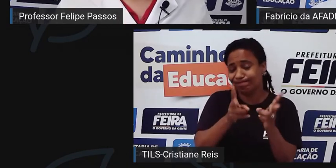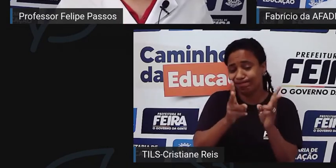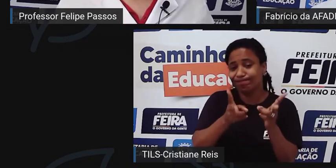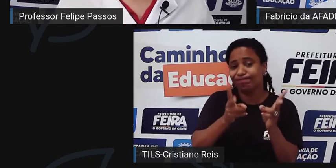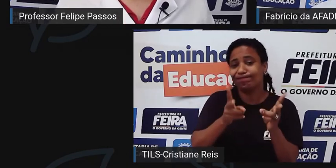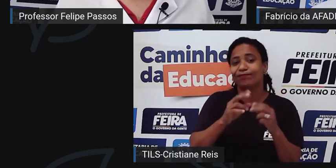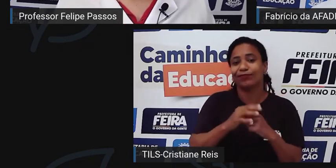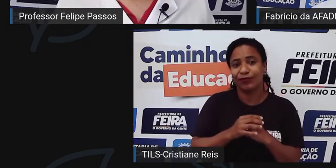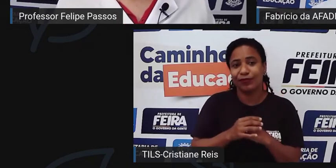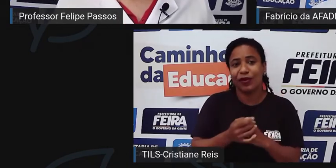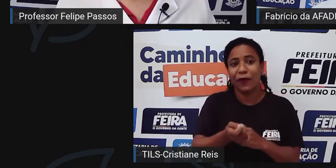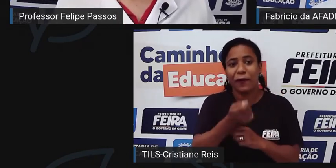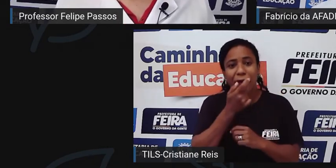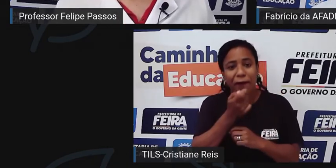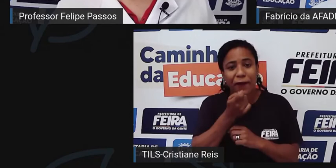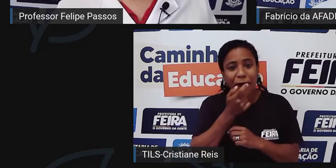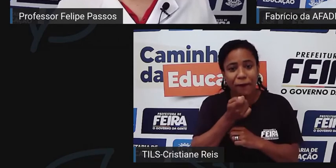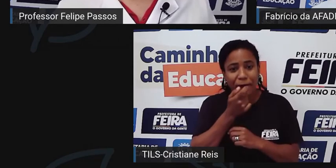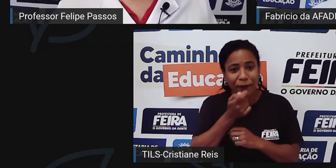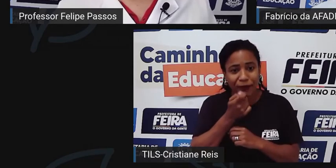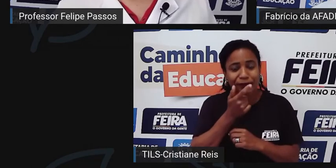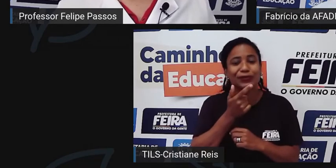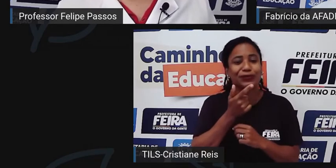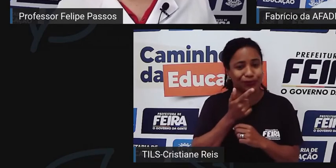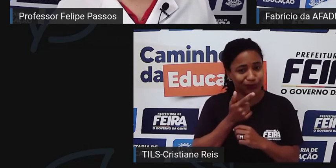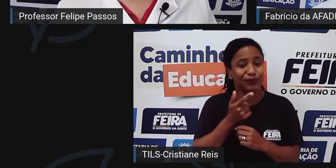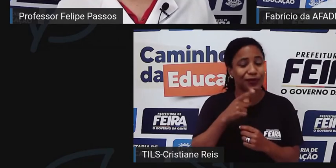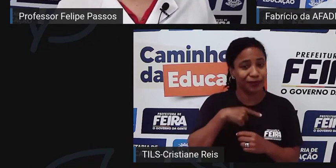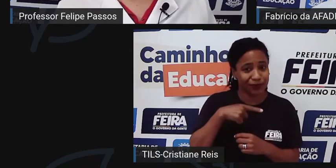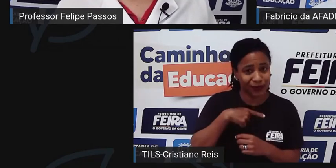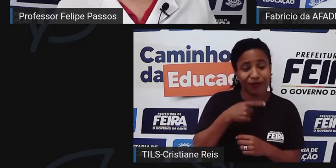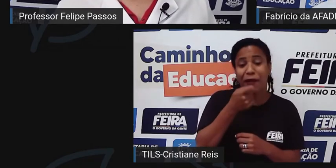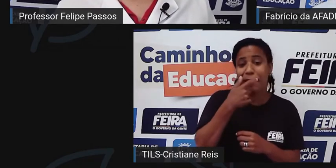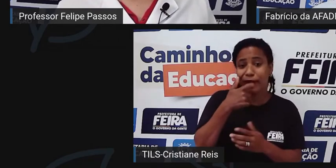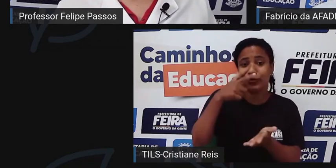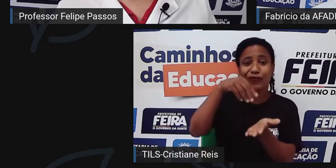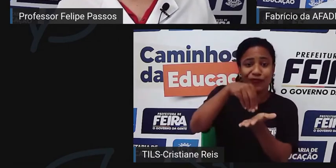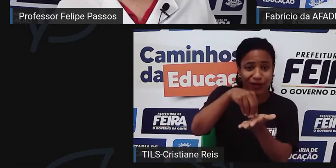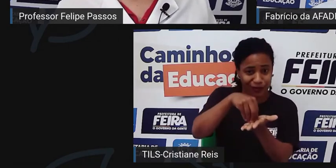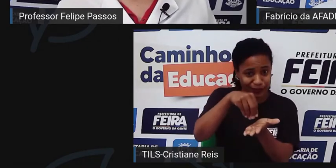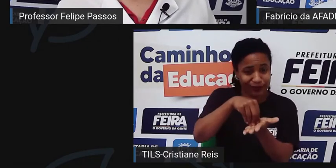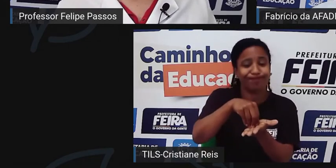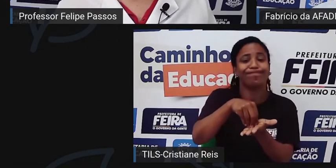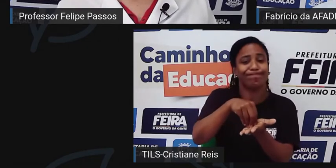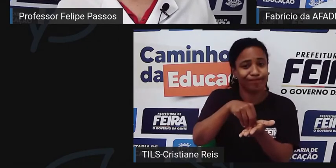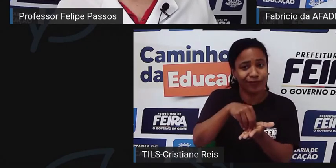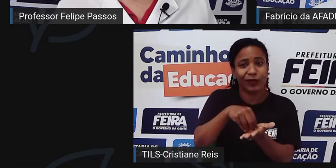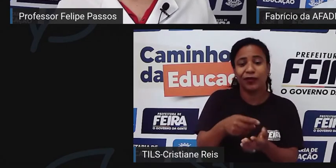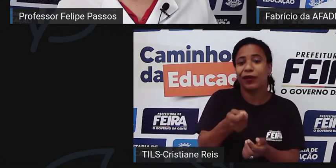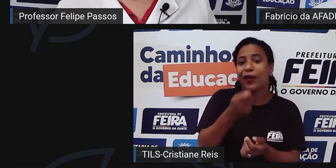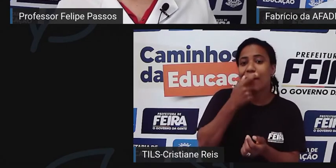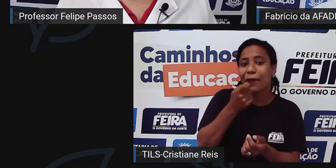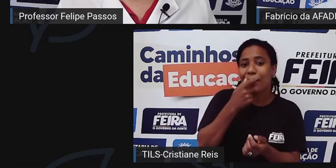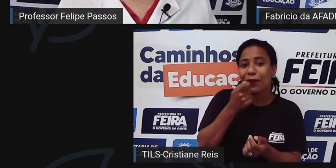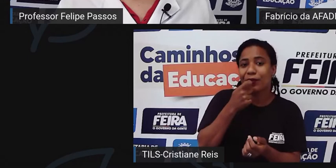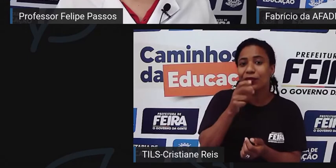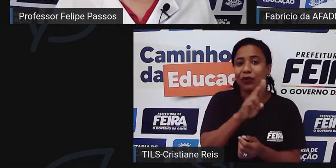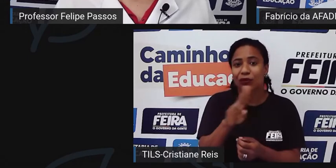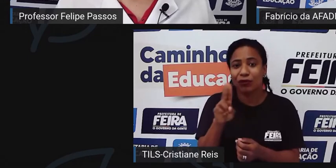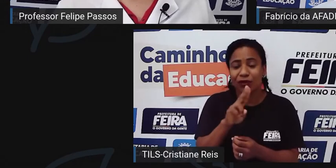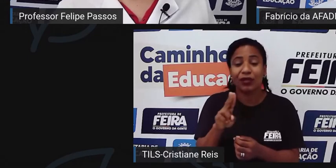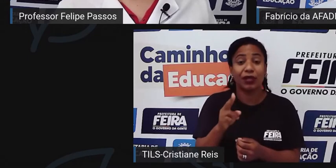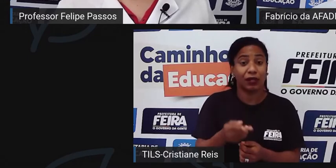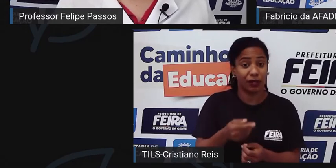O medicamento foi... A gente tem alguns medicamentos faltando, infelizmente. Um desses medicamentos, ele é o prevê oral,